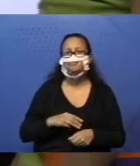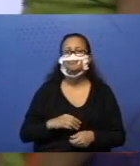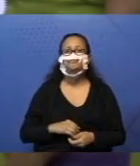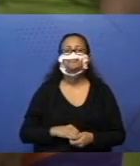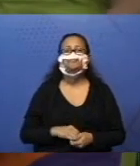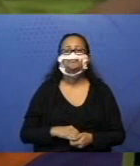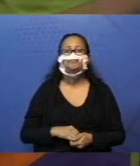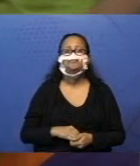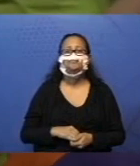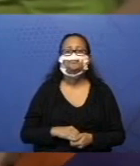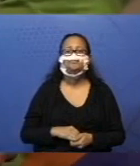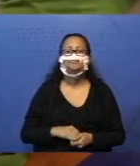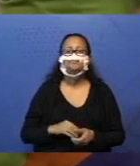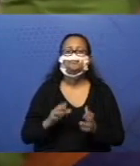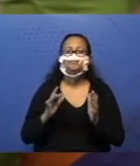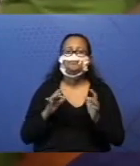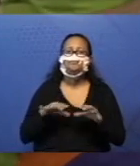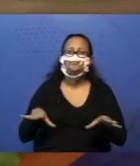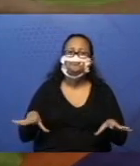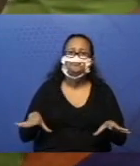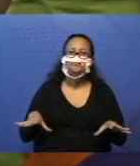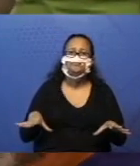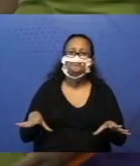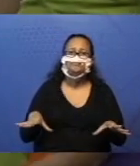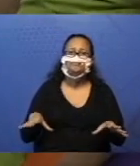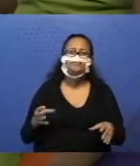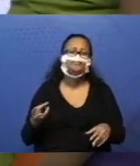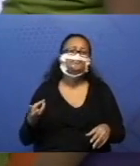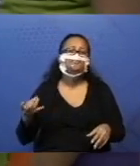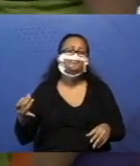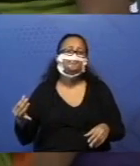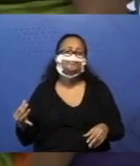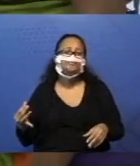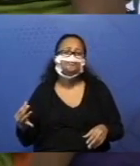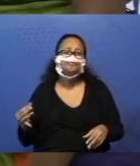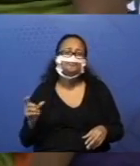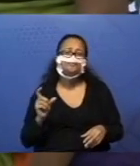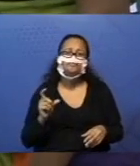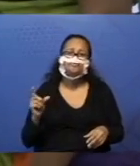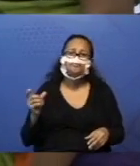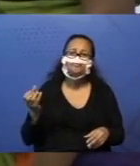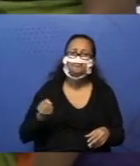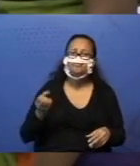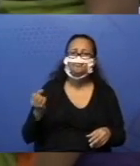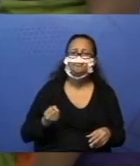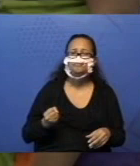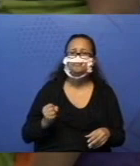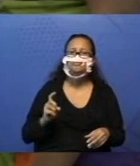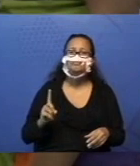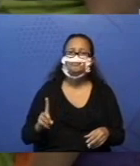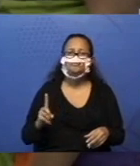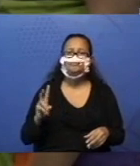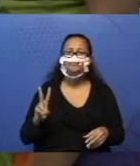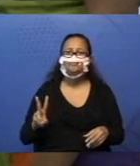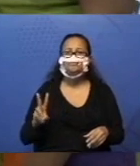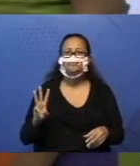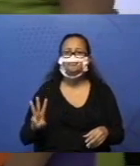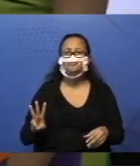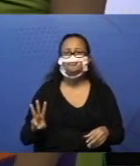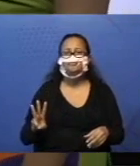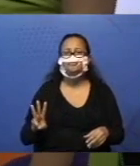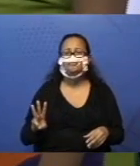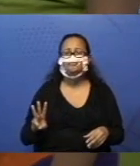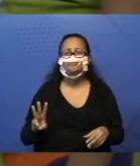E aí, o que sobrou? Quantos quadrinhos em branco? 1, 2, 3.